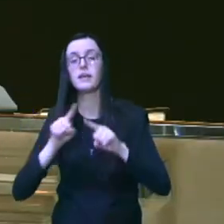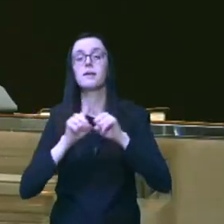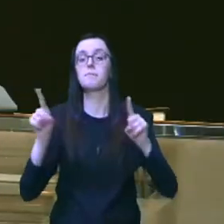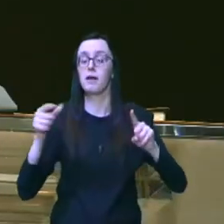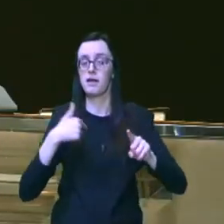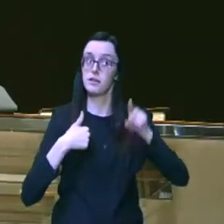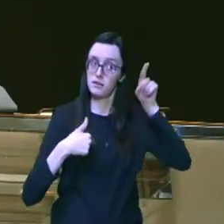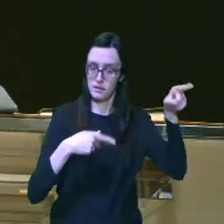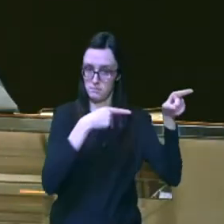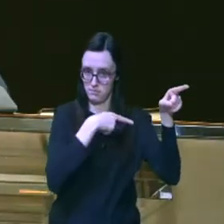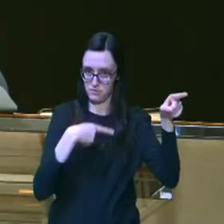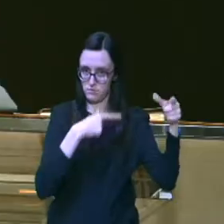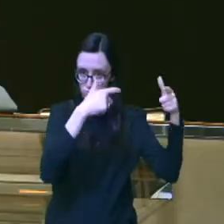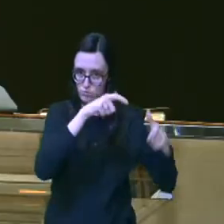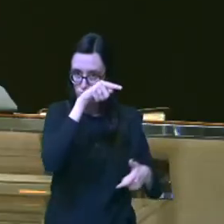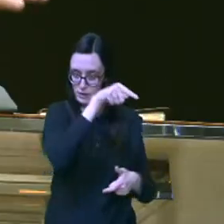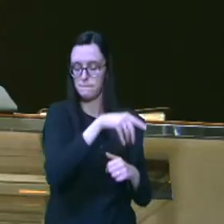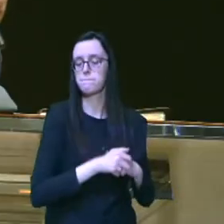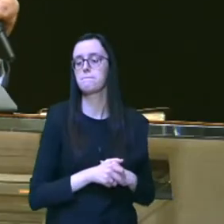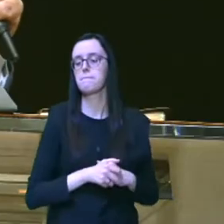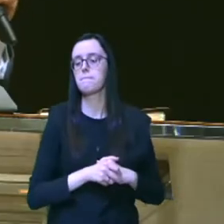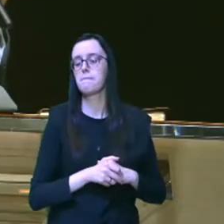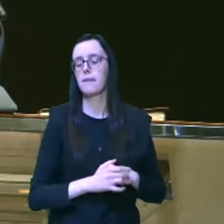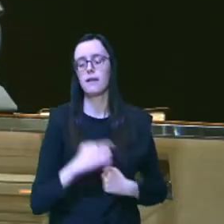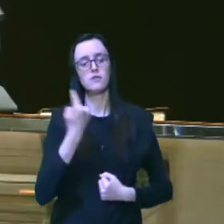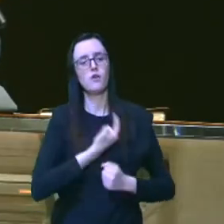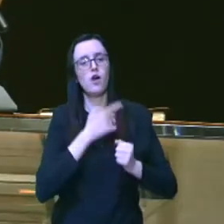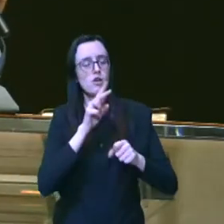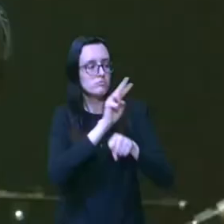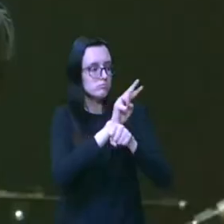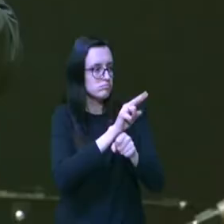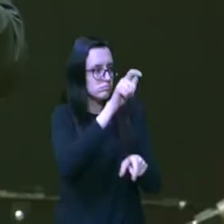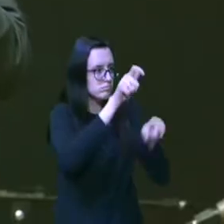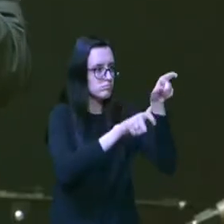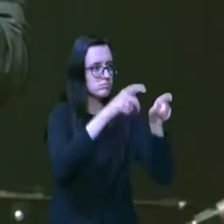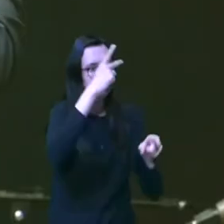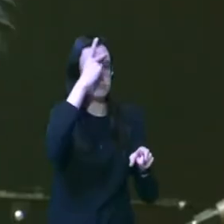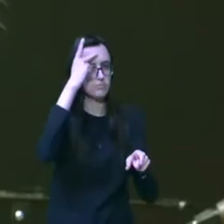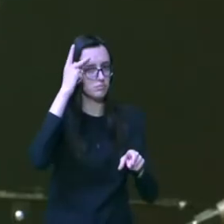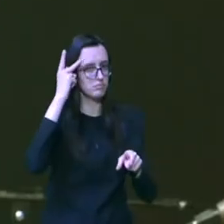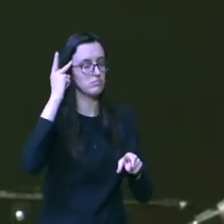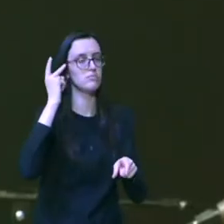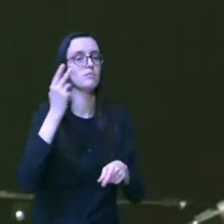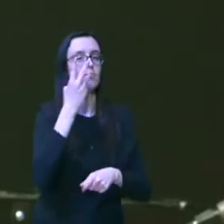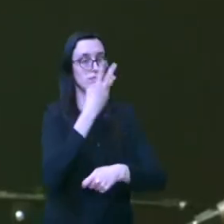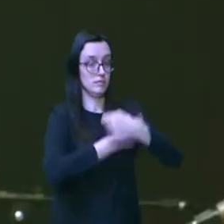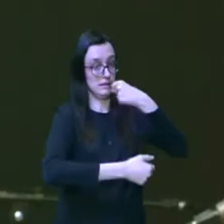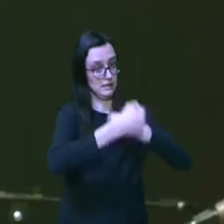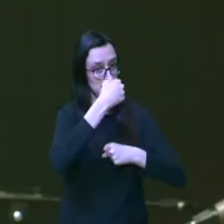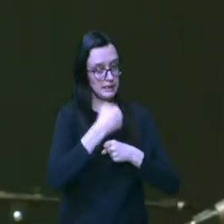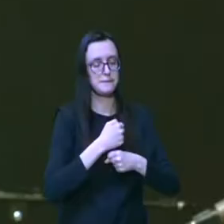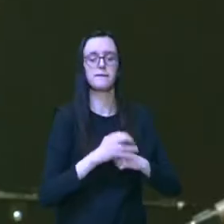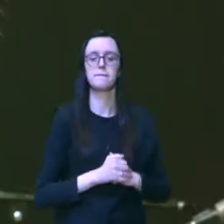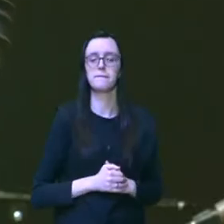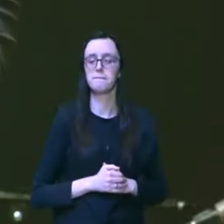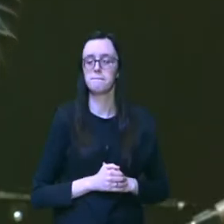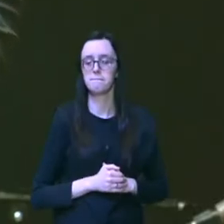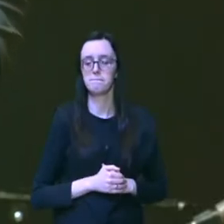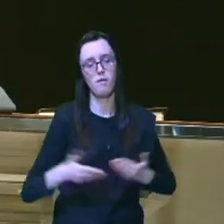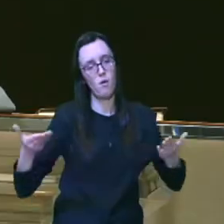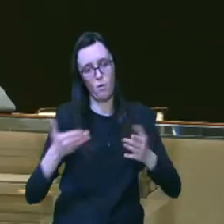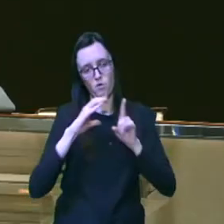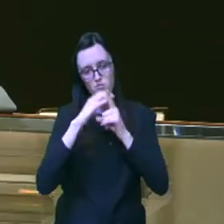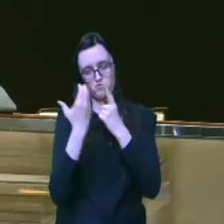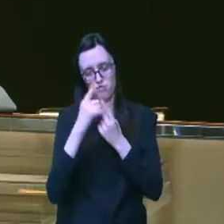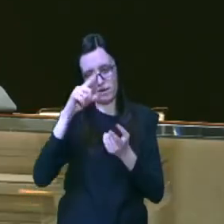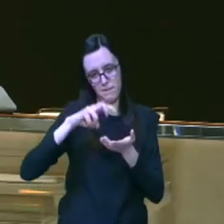ali e nós temos o privilégio de cuidar de algumas pessoas ali três anos atrás nossos cultos hoje são